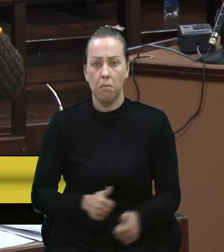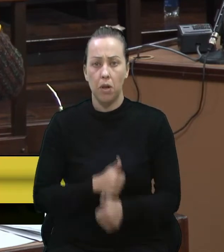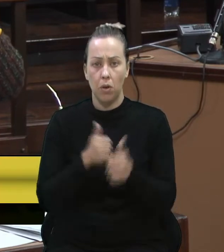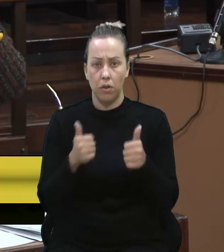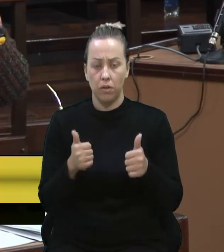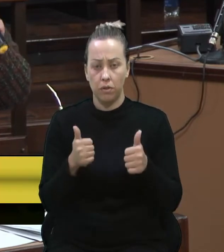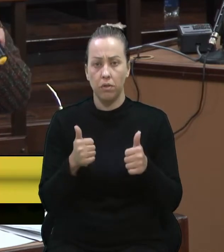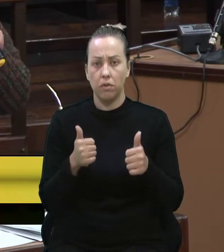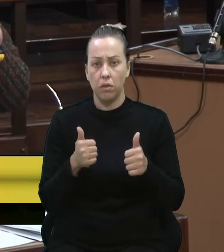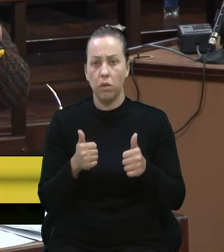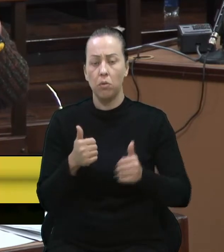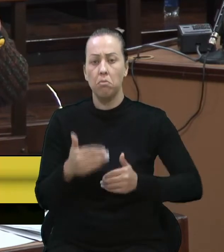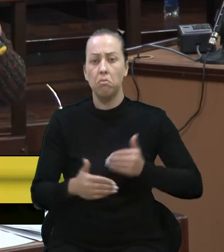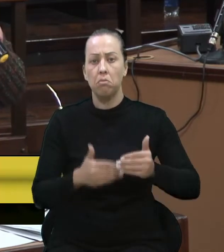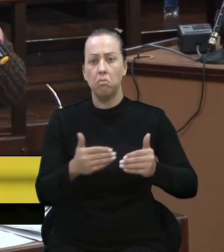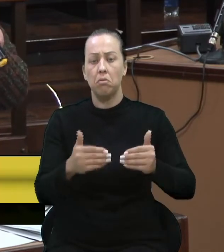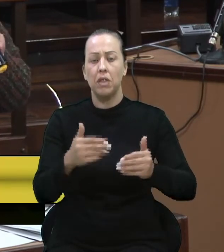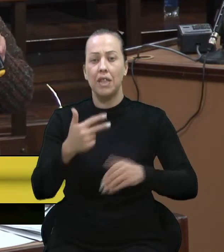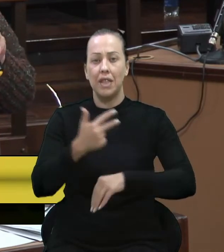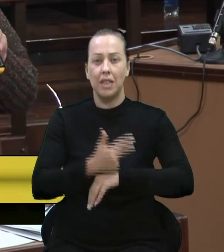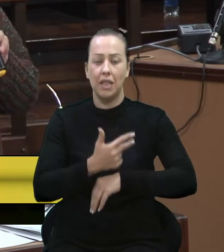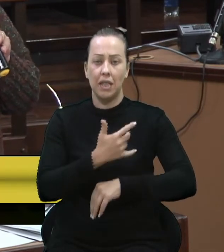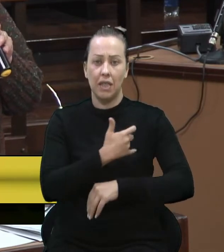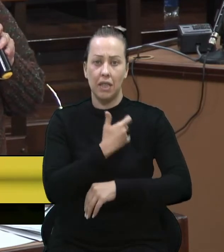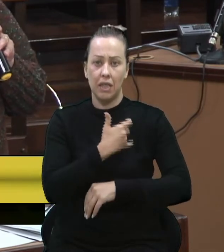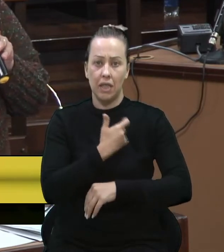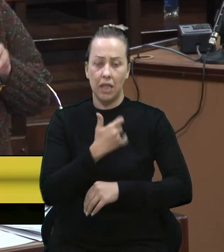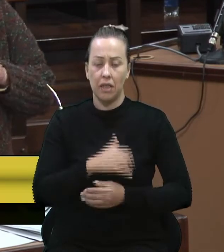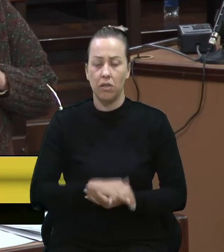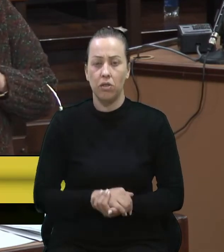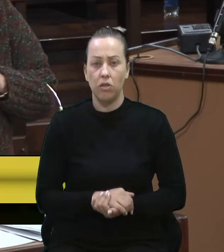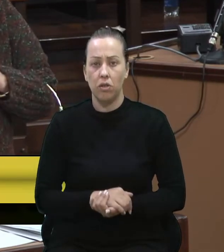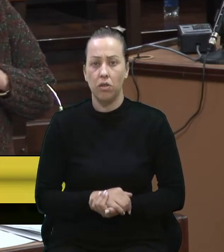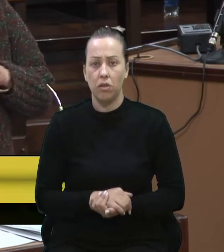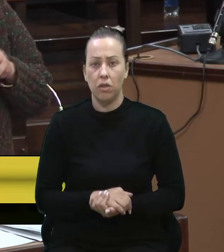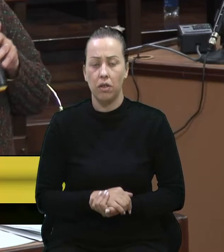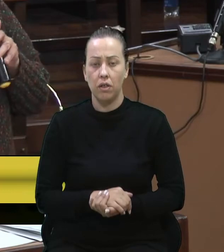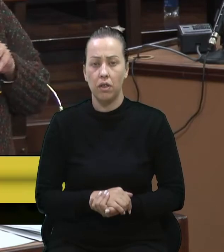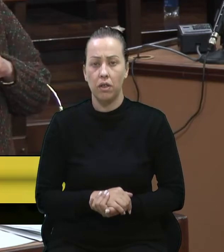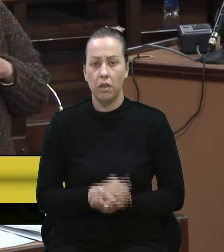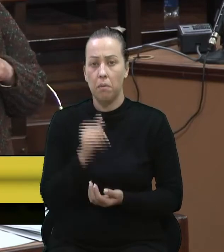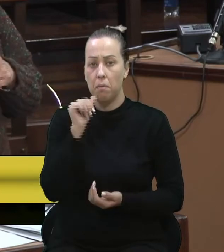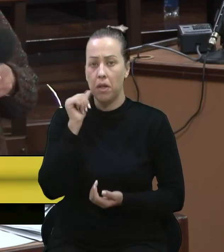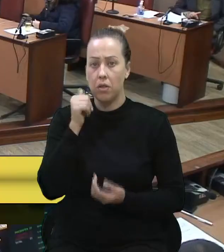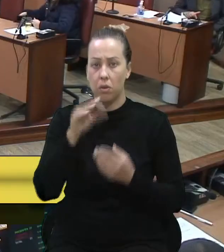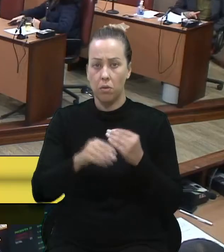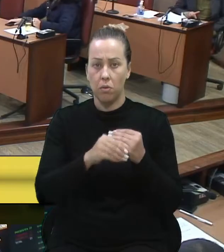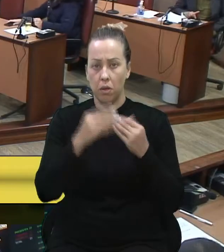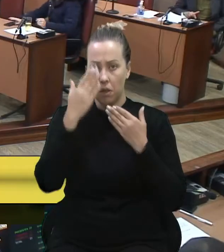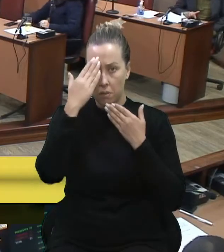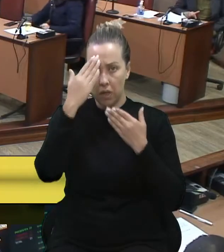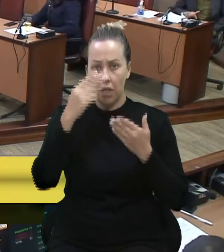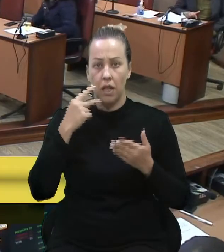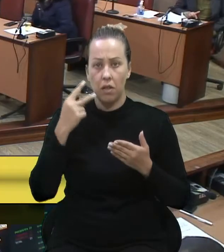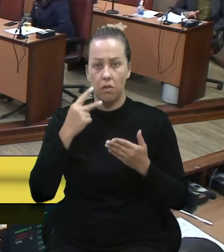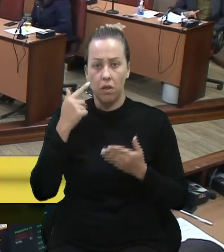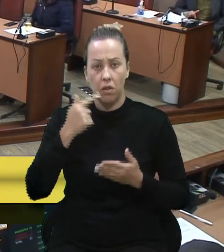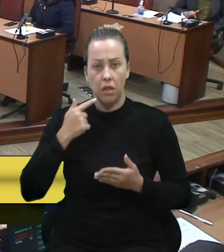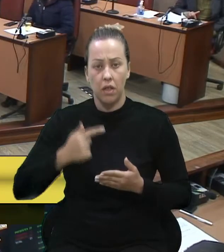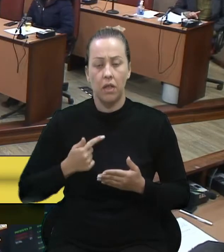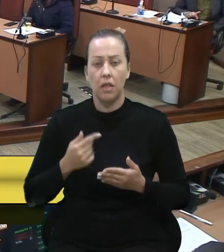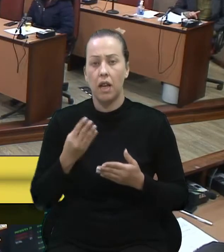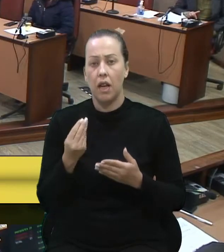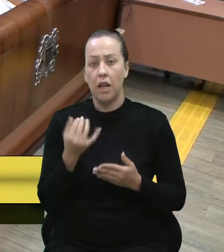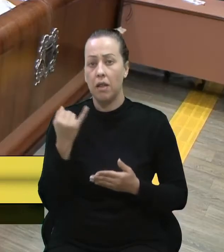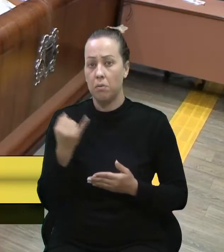no quesito idosos. Uma parte, vereadora. Seu a parte, vereadora Marisol. Obrigada, vereadora Gladys. Eu acho só que é